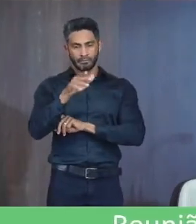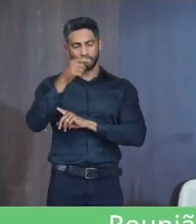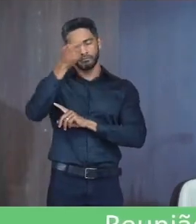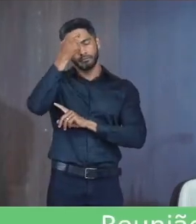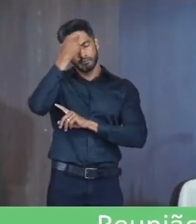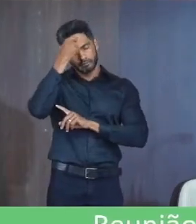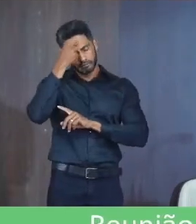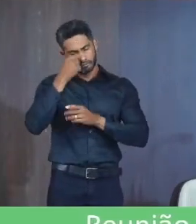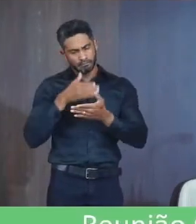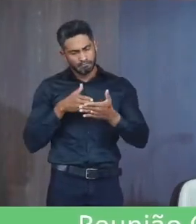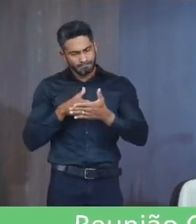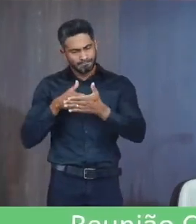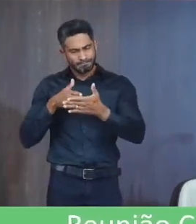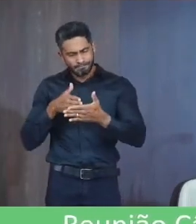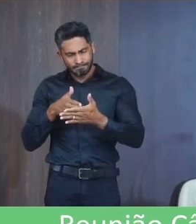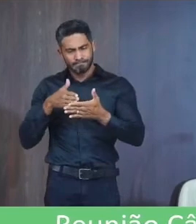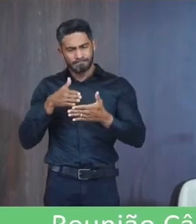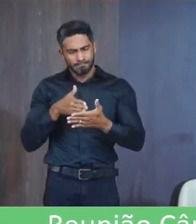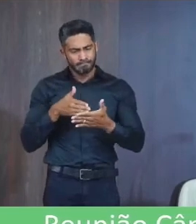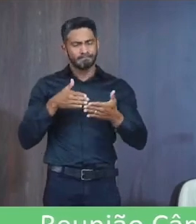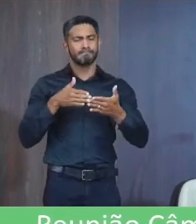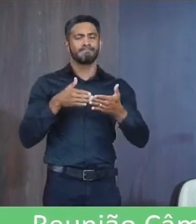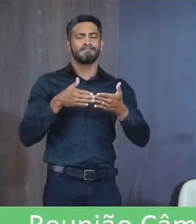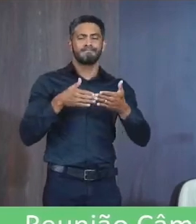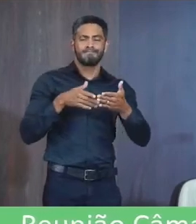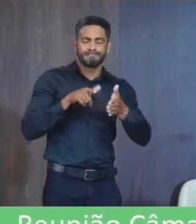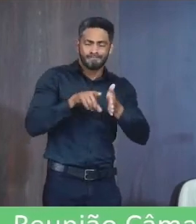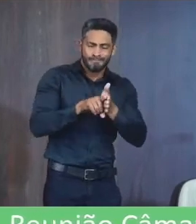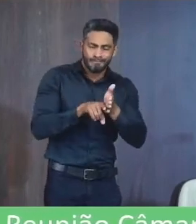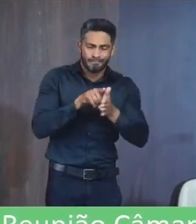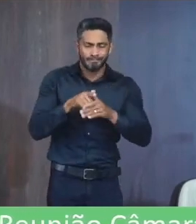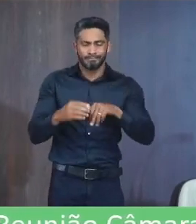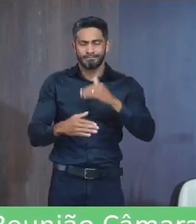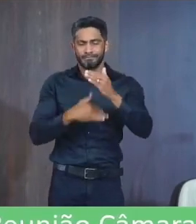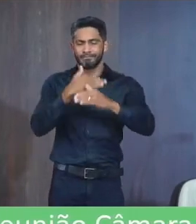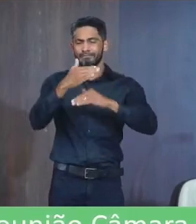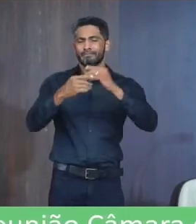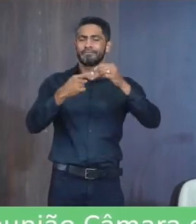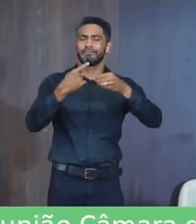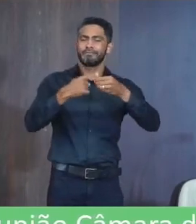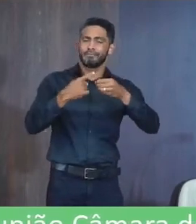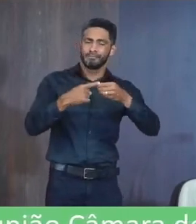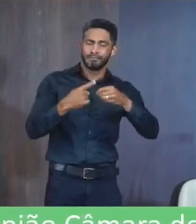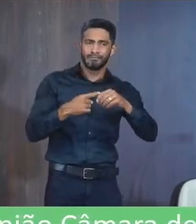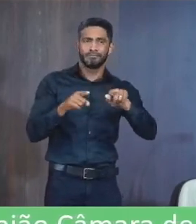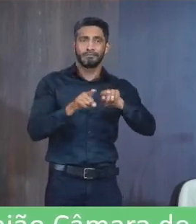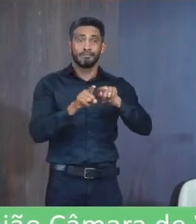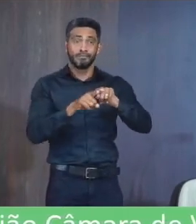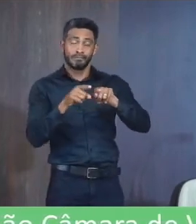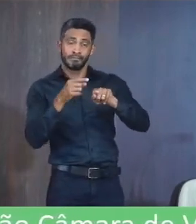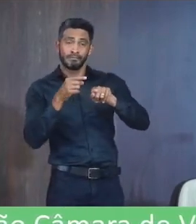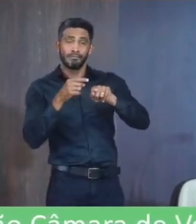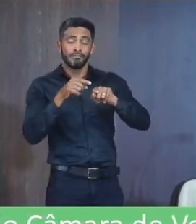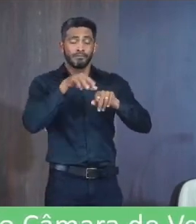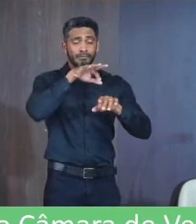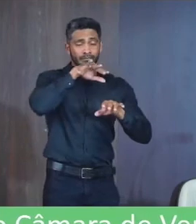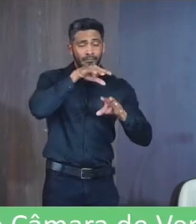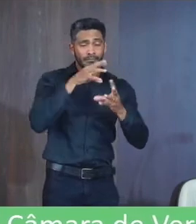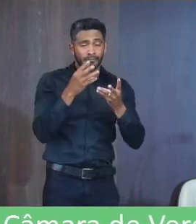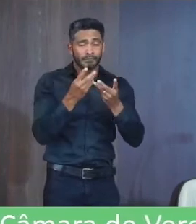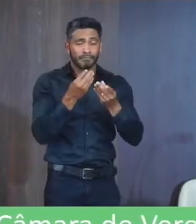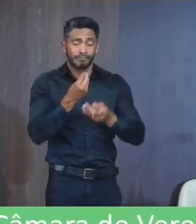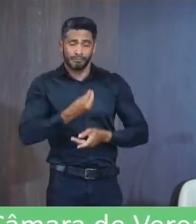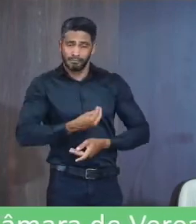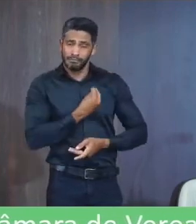Os desafios Envolvidos Na busca Pelo desenvolvimento Nas cidades E pela oferta De maior qualidade De vida Aos moradores E como